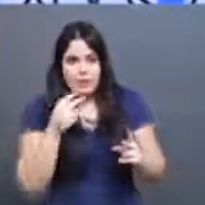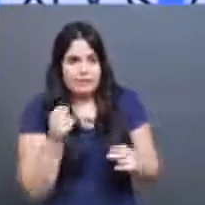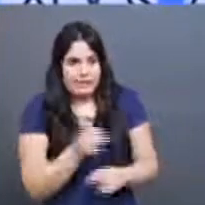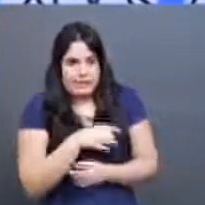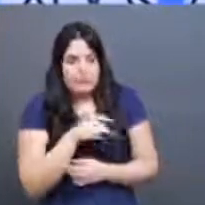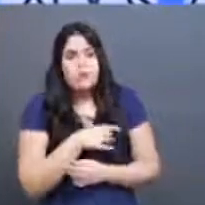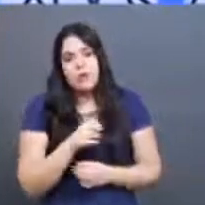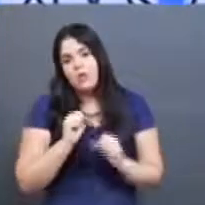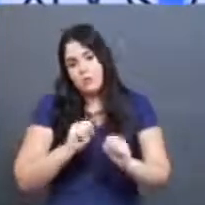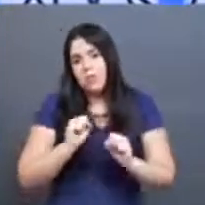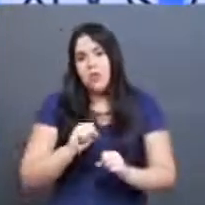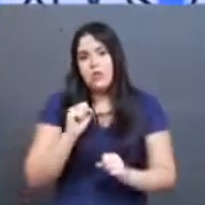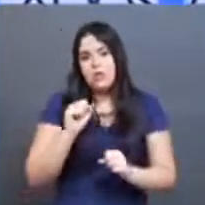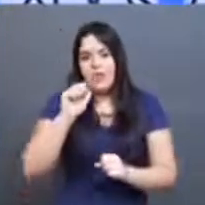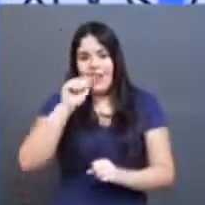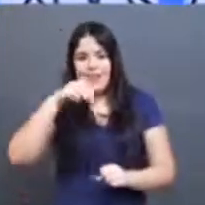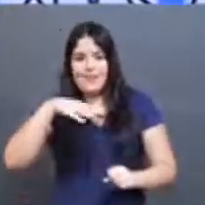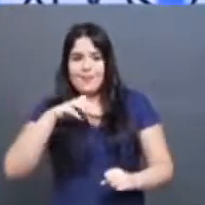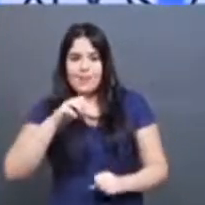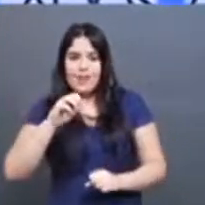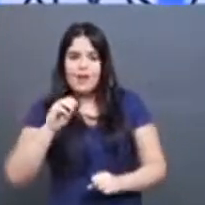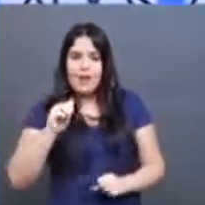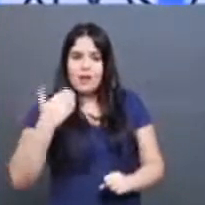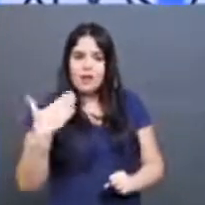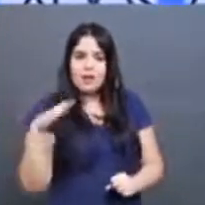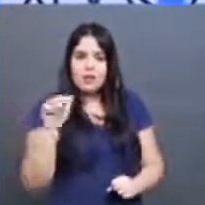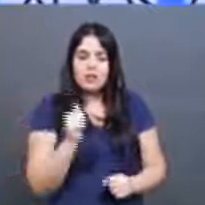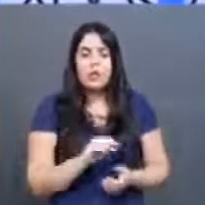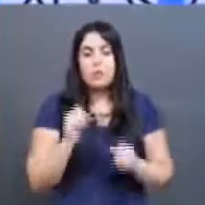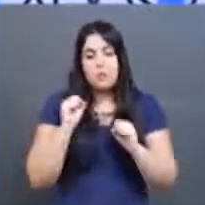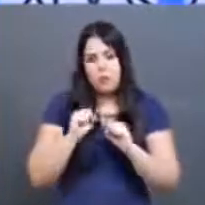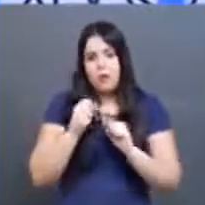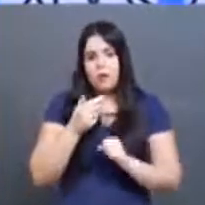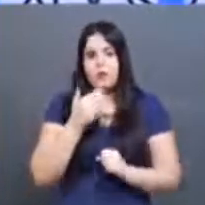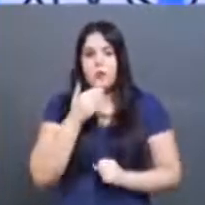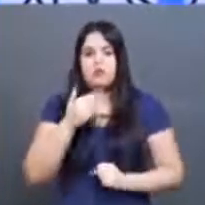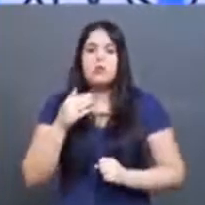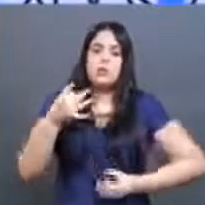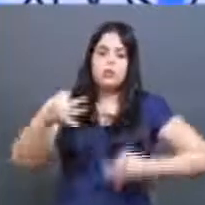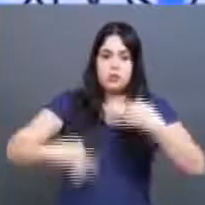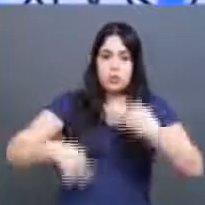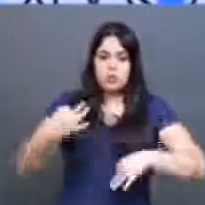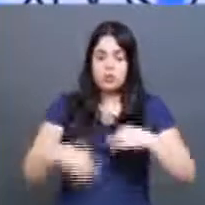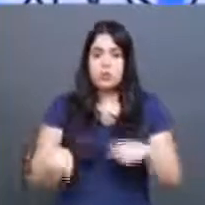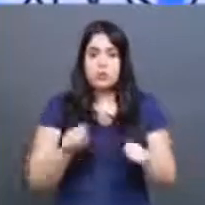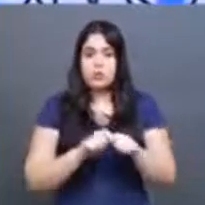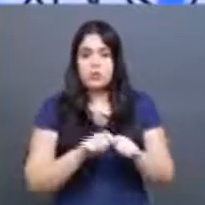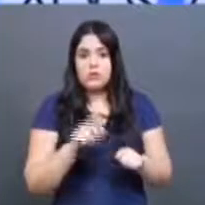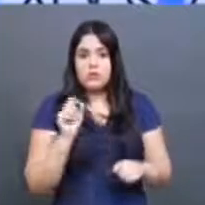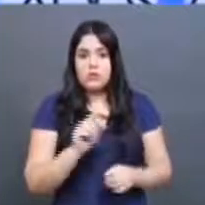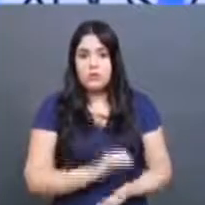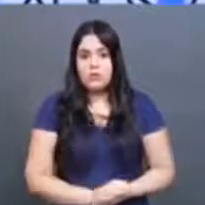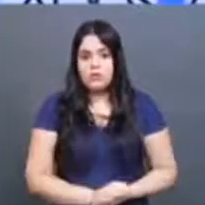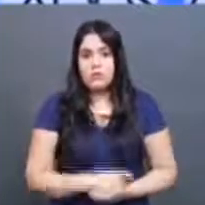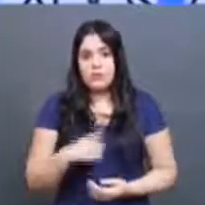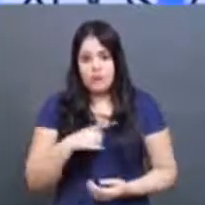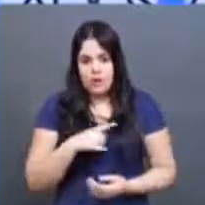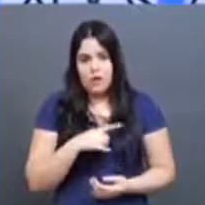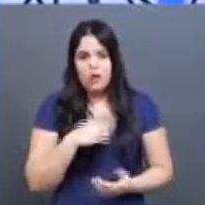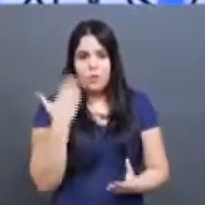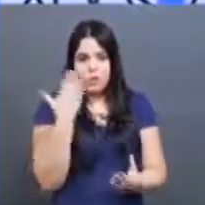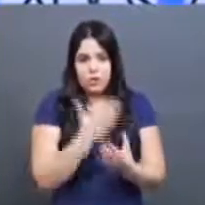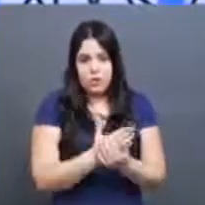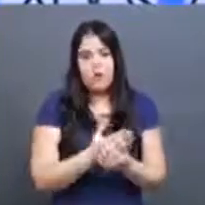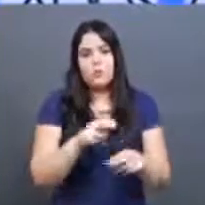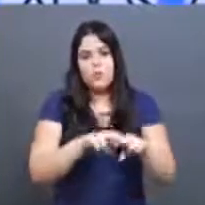pode ser requerido, né, junto ao juizado especial criminal, né, fazer aí, ter uma ação criminal por